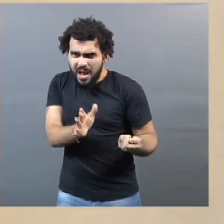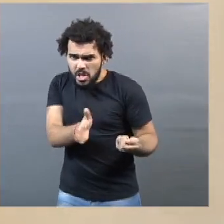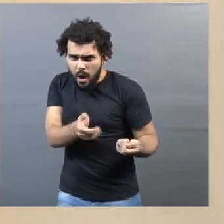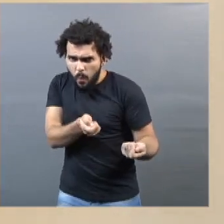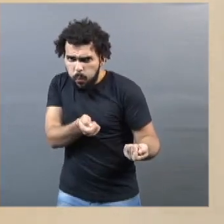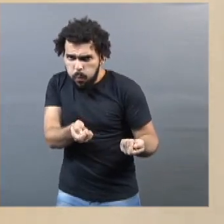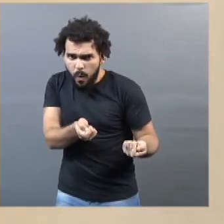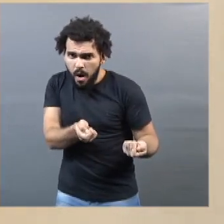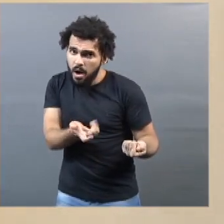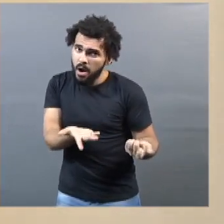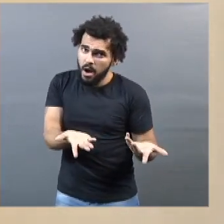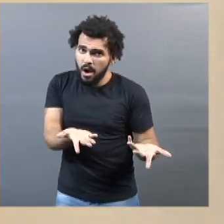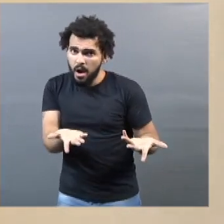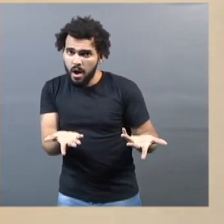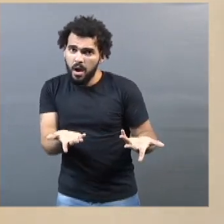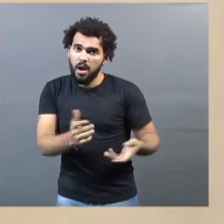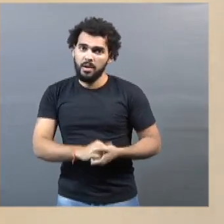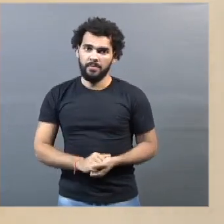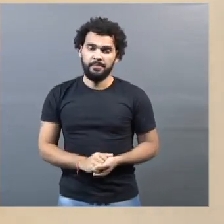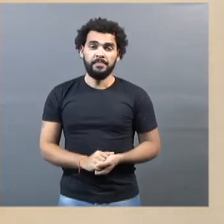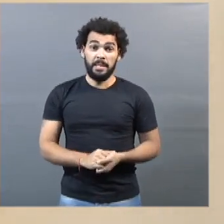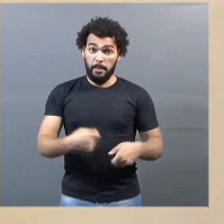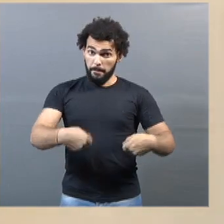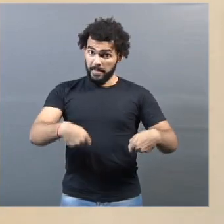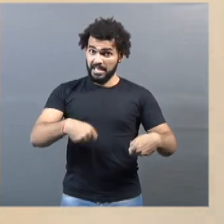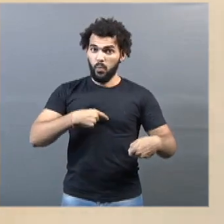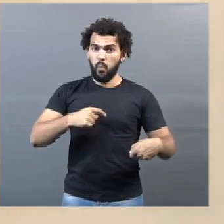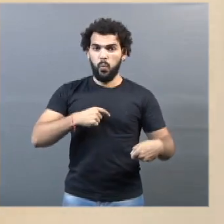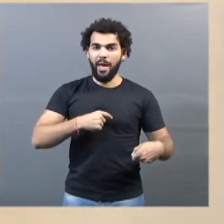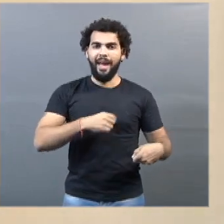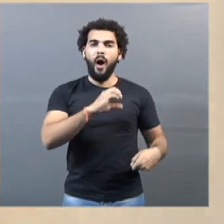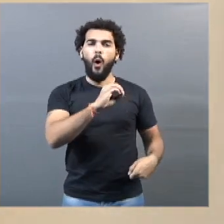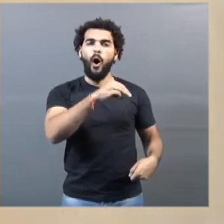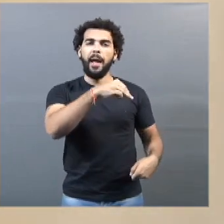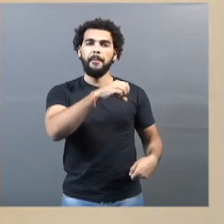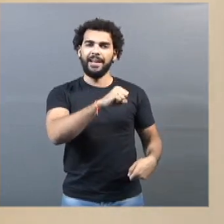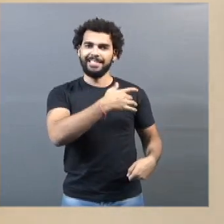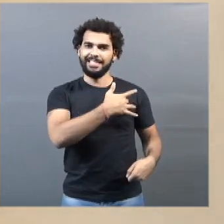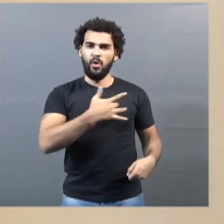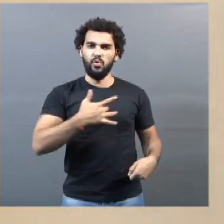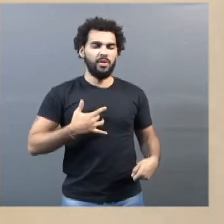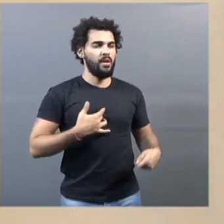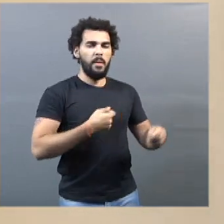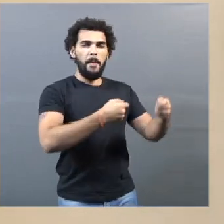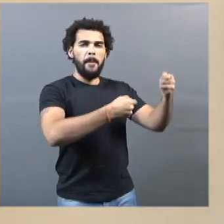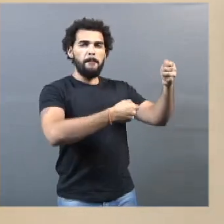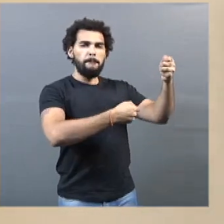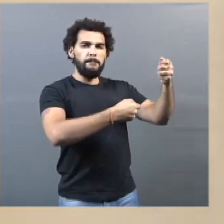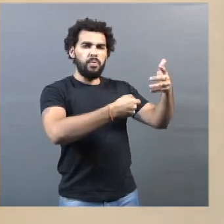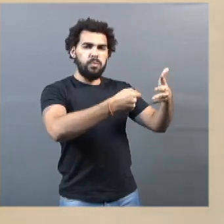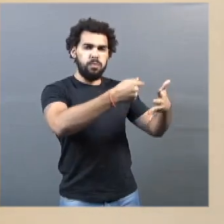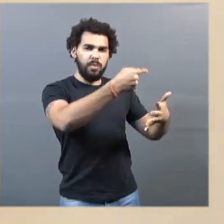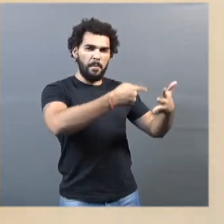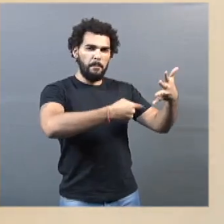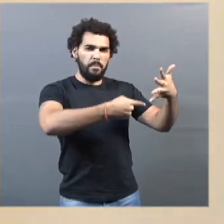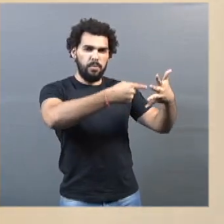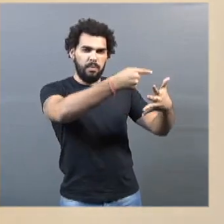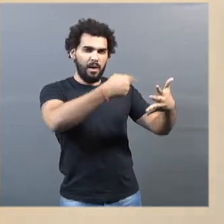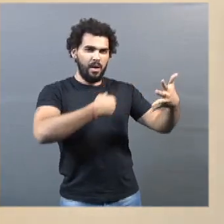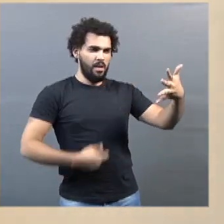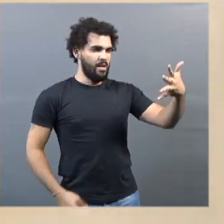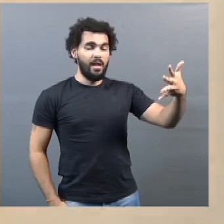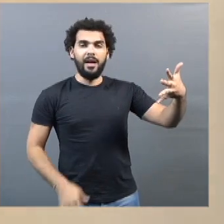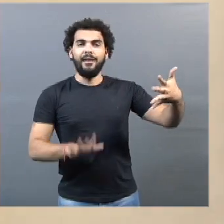Vamos utilizar critérios da Organização Mundial da Saúde. O primeiro critério é que o número de casos